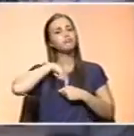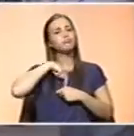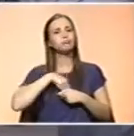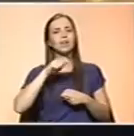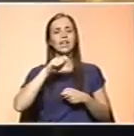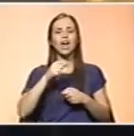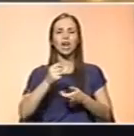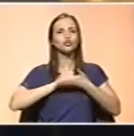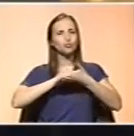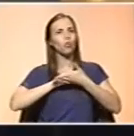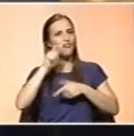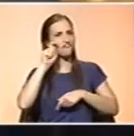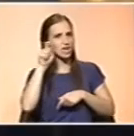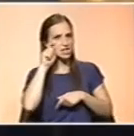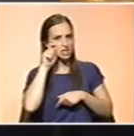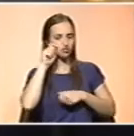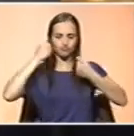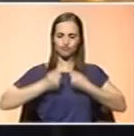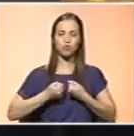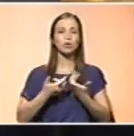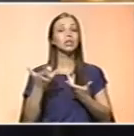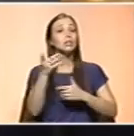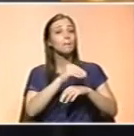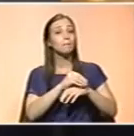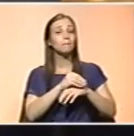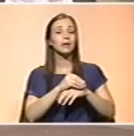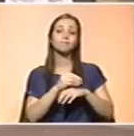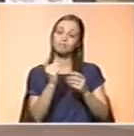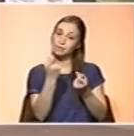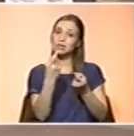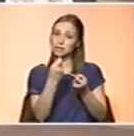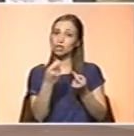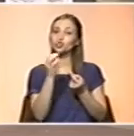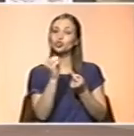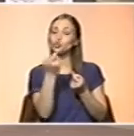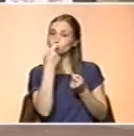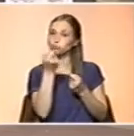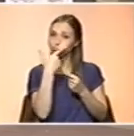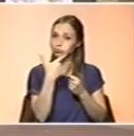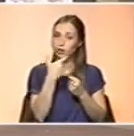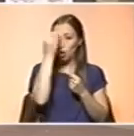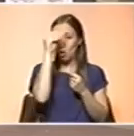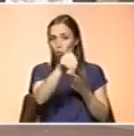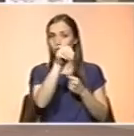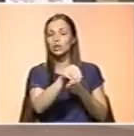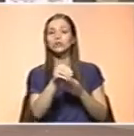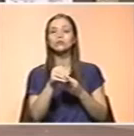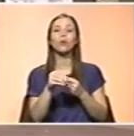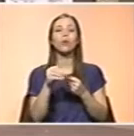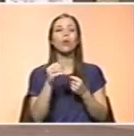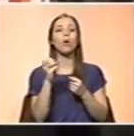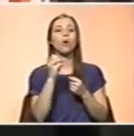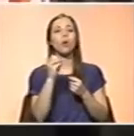reforça as nossas defesas e é por isso também sujeito a suplementação, por recomendação da Organização Mundial de Saúde,